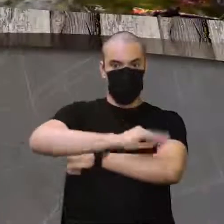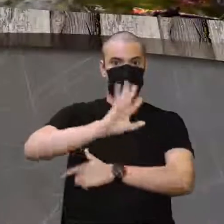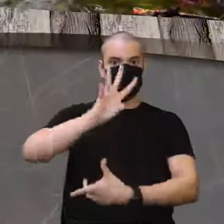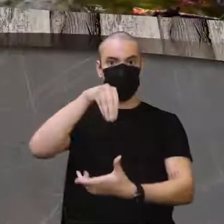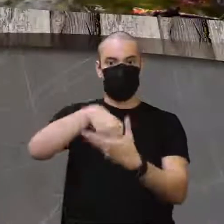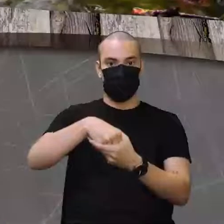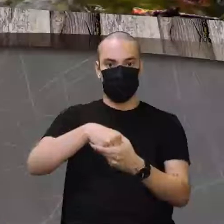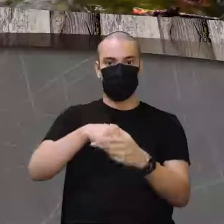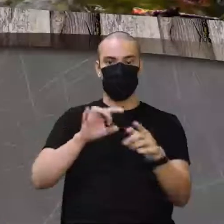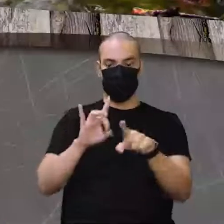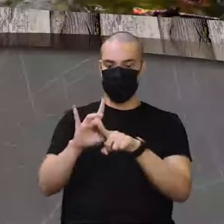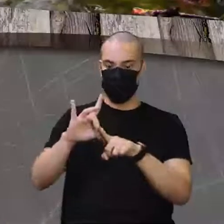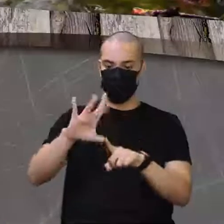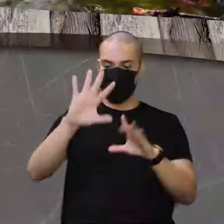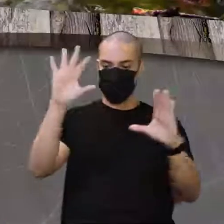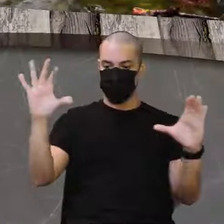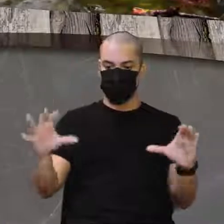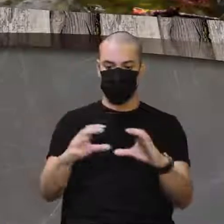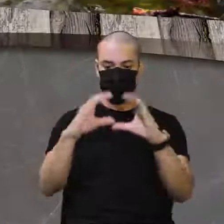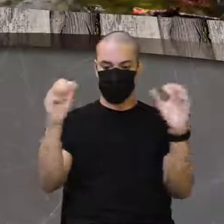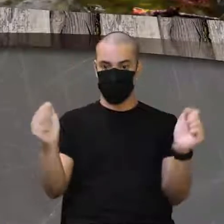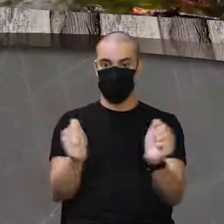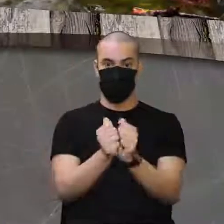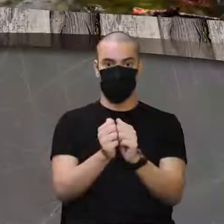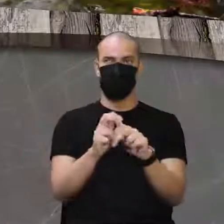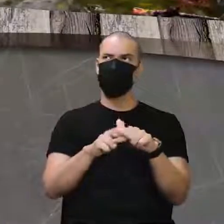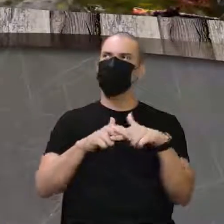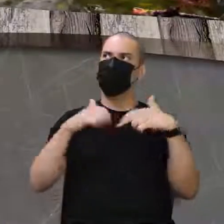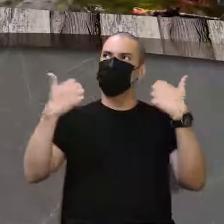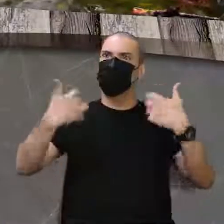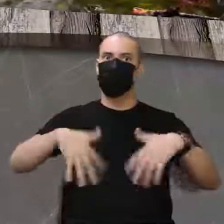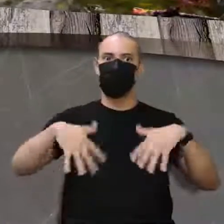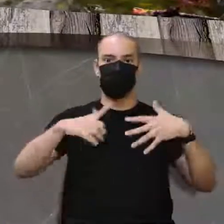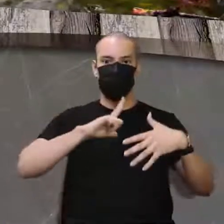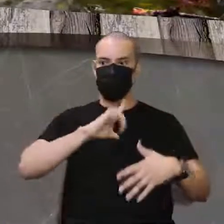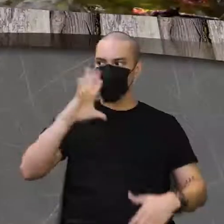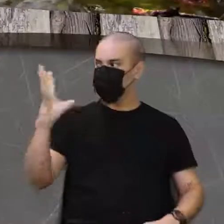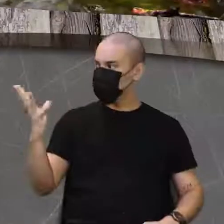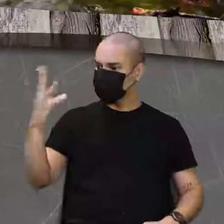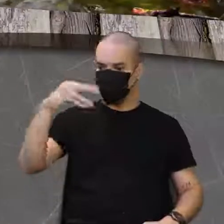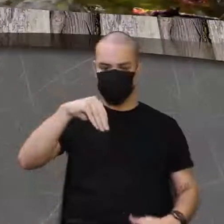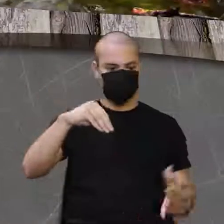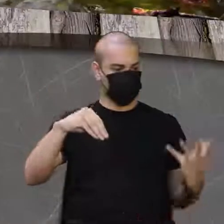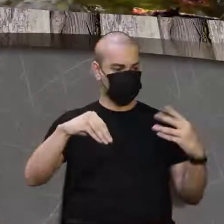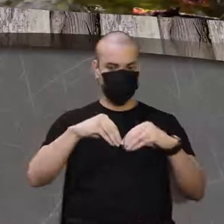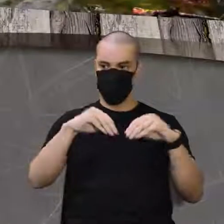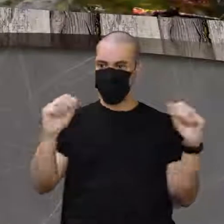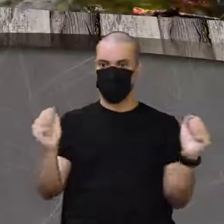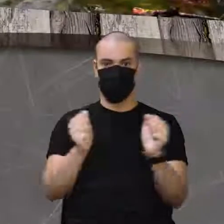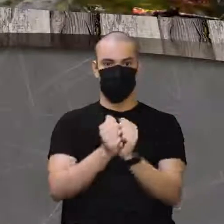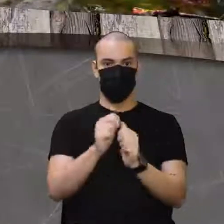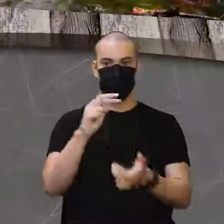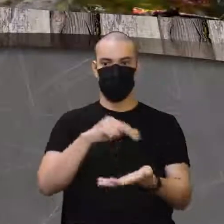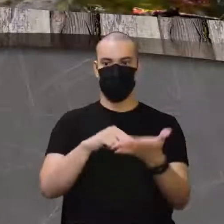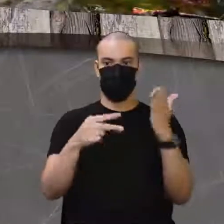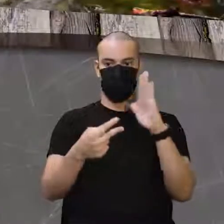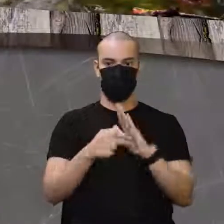espermatozoide. E aí eles falaram, poxa, então não havia essa junção, que aí eles chamaram de